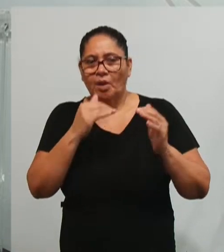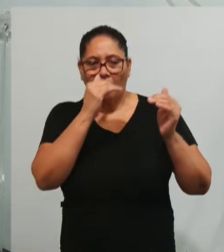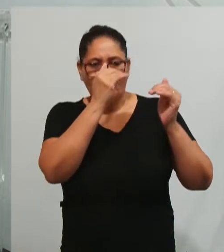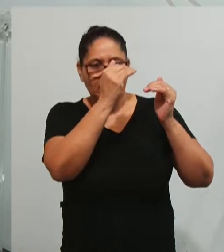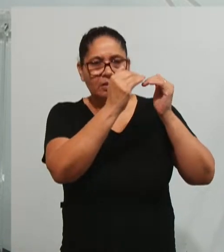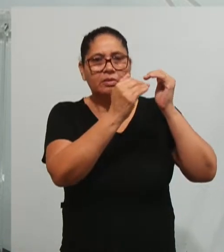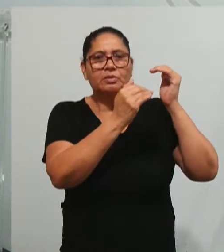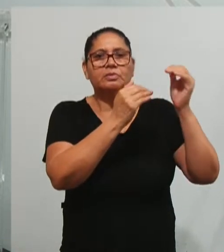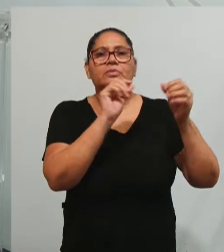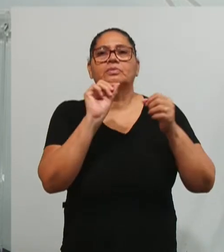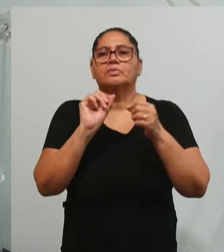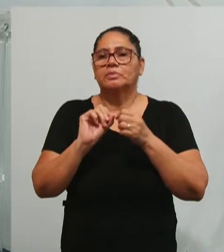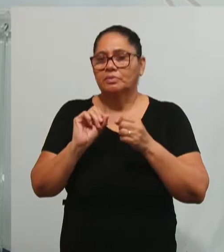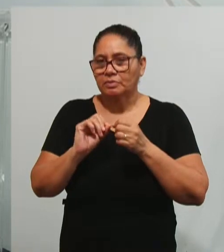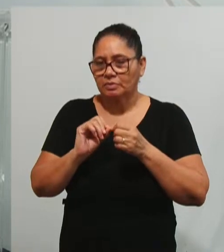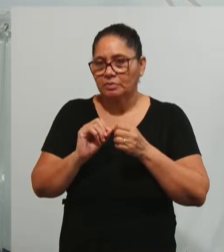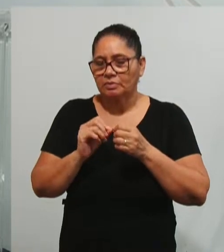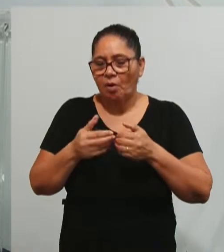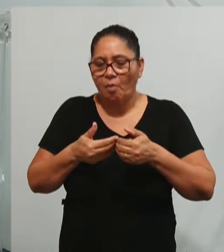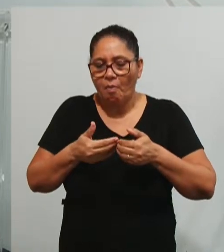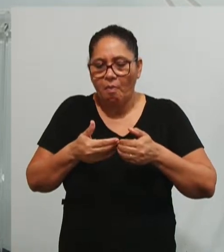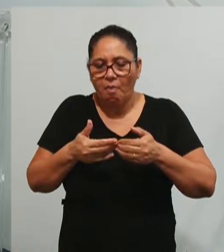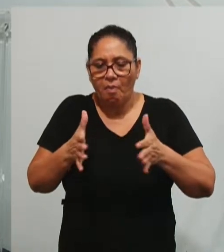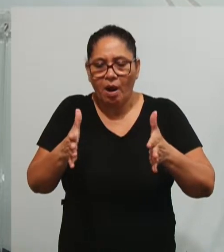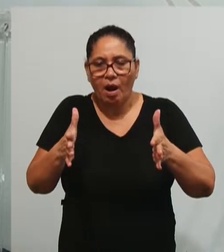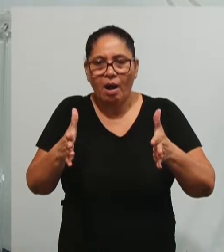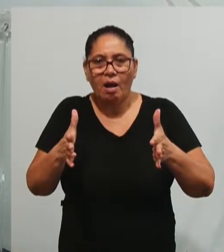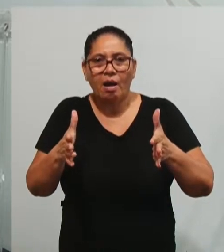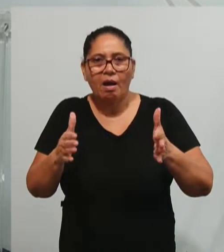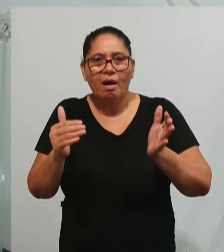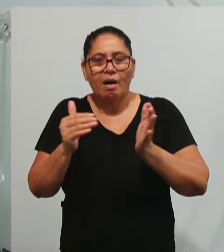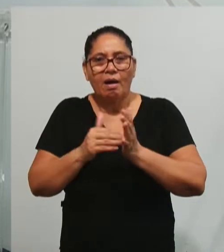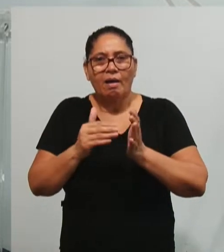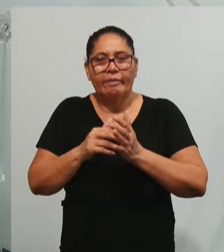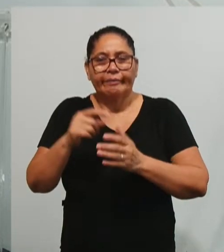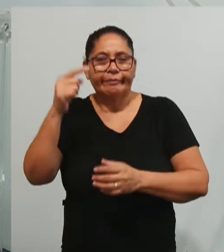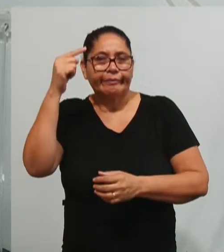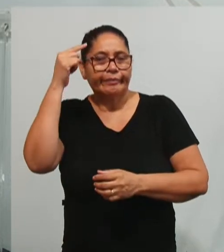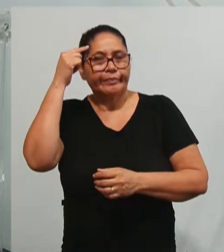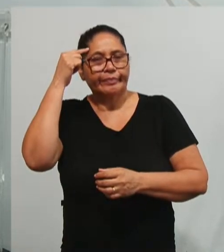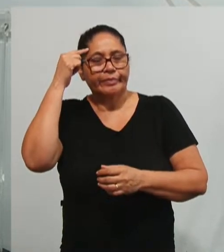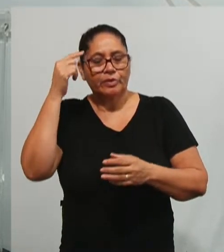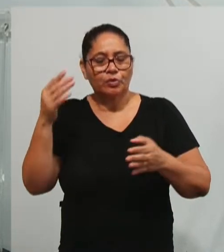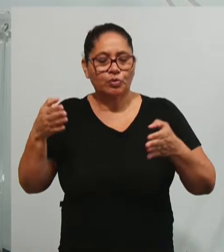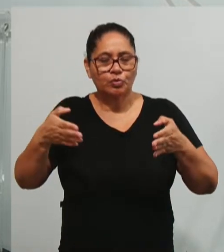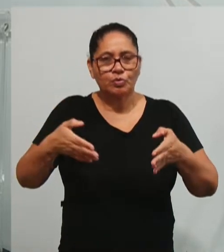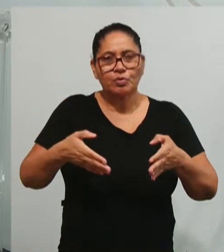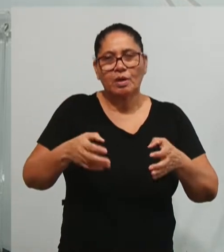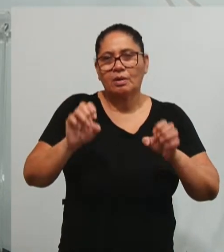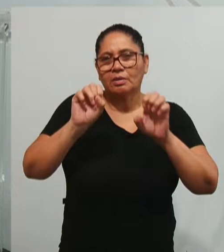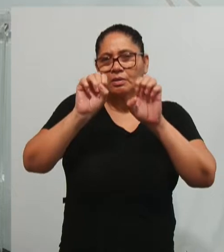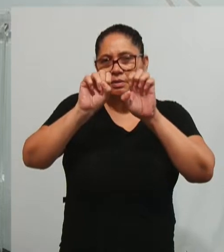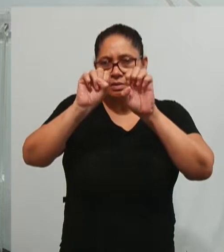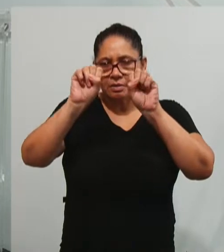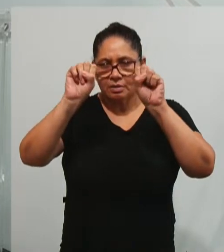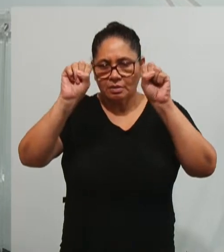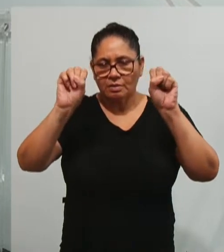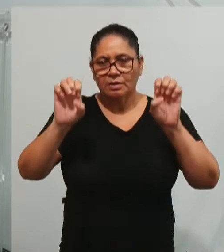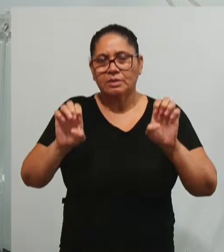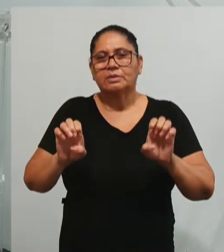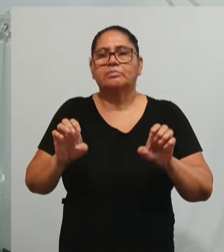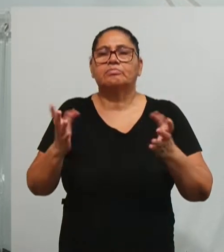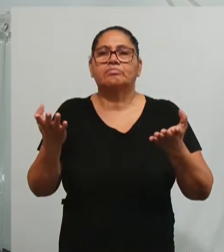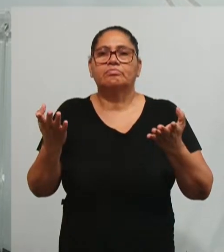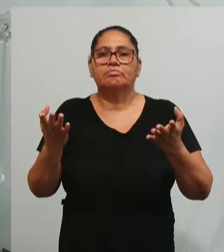e aí foi se ampliando até a gente ter esse pensamento, esse enfoque sistêmico, do todo com as